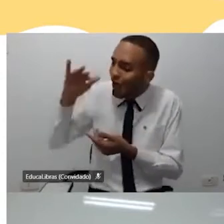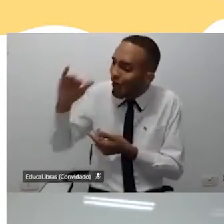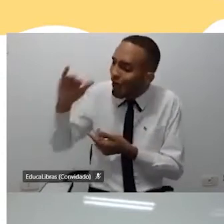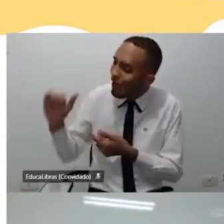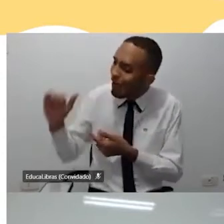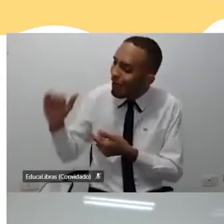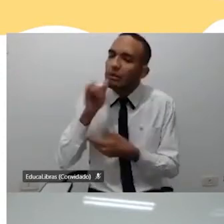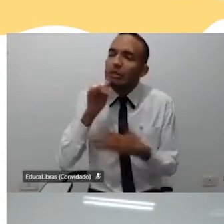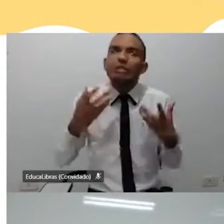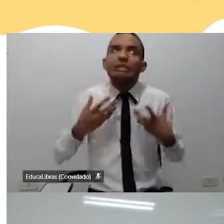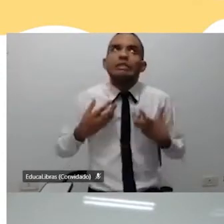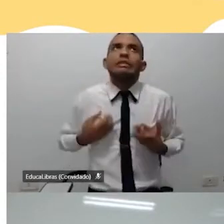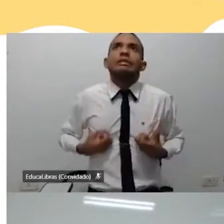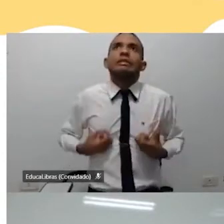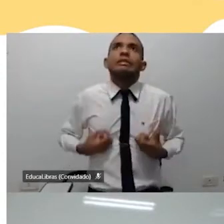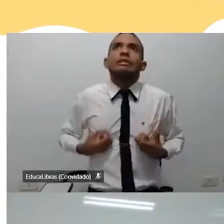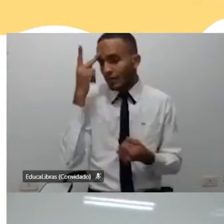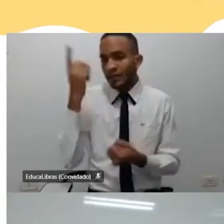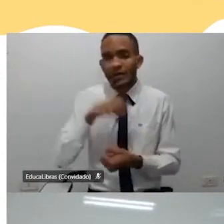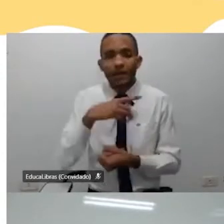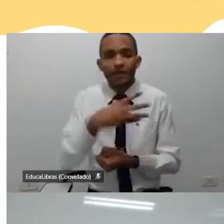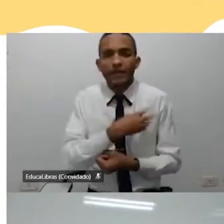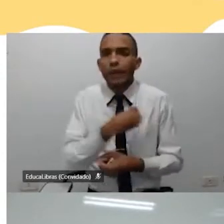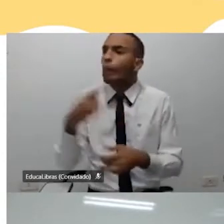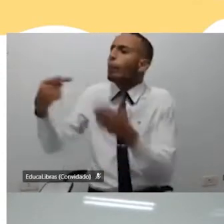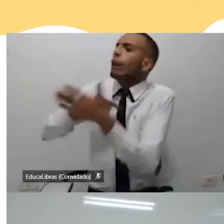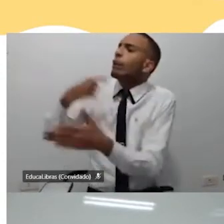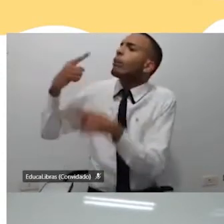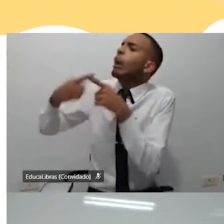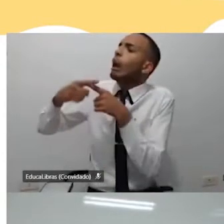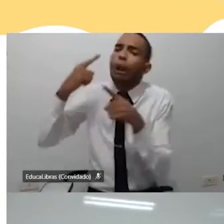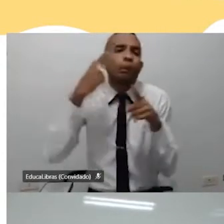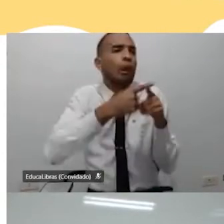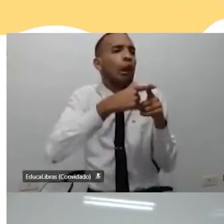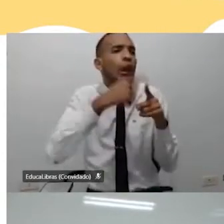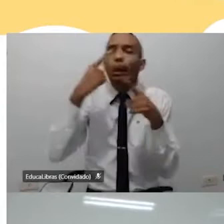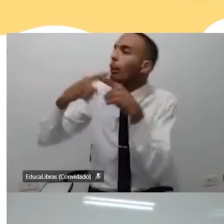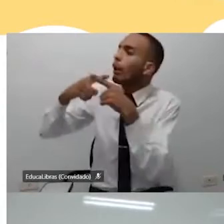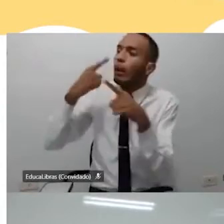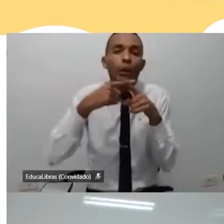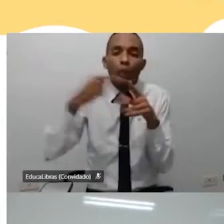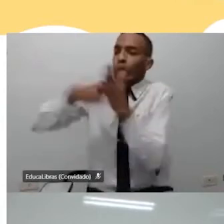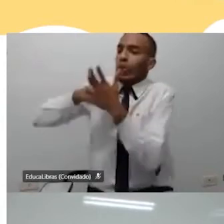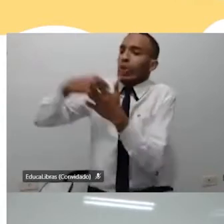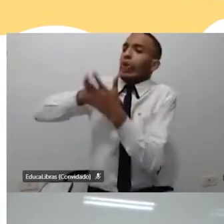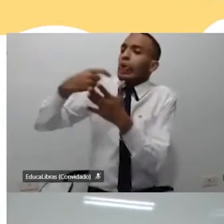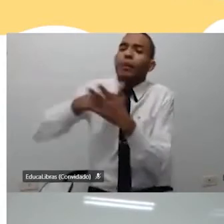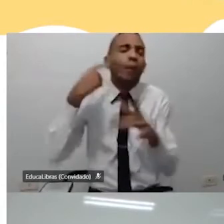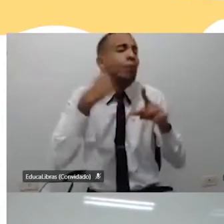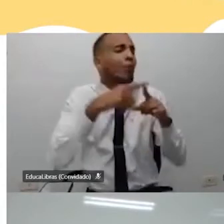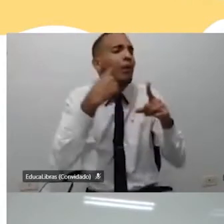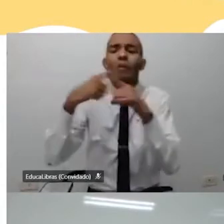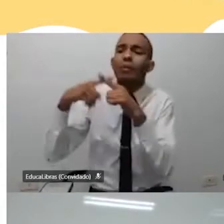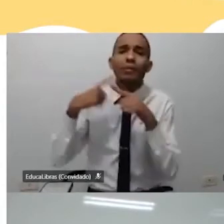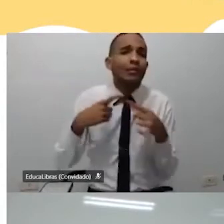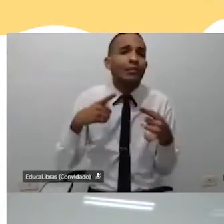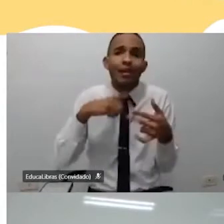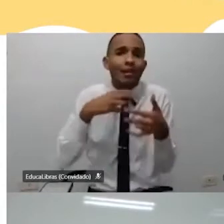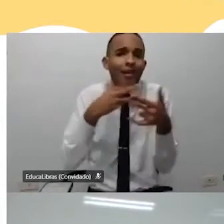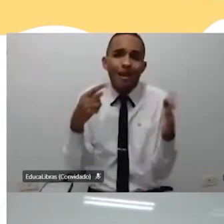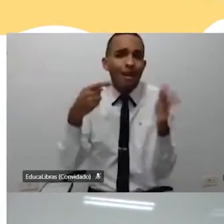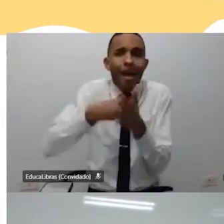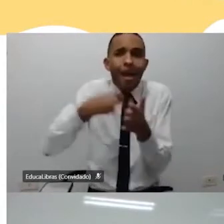até cansa, né, quem tem filhos, do tanto de porquês que eles perguntam para nós, mas por que isso? mas por que aquilo, né,